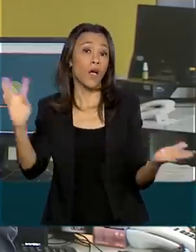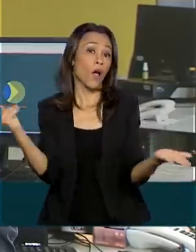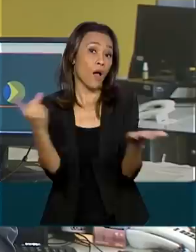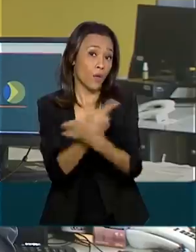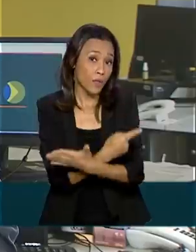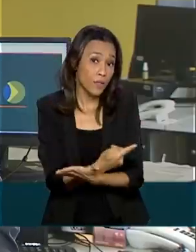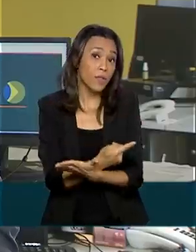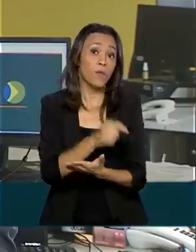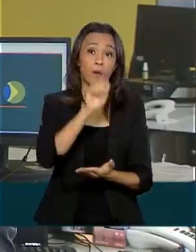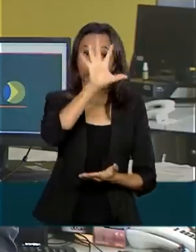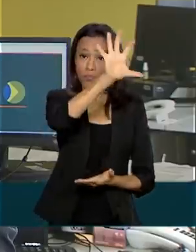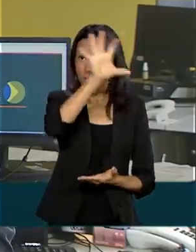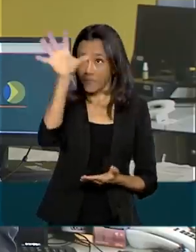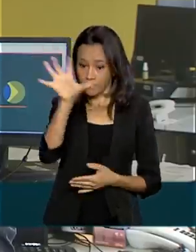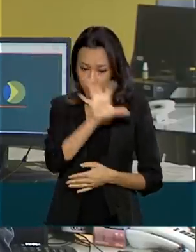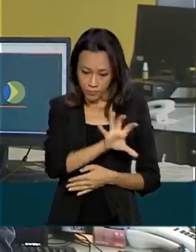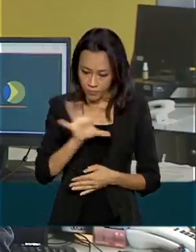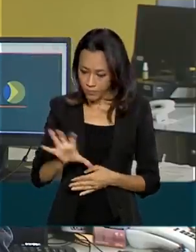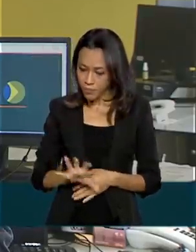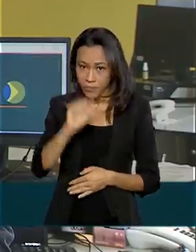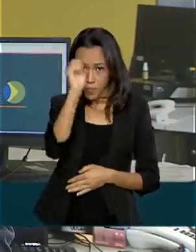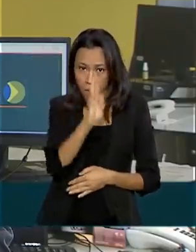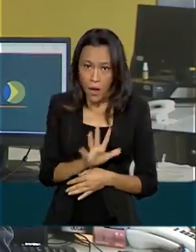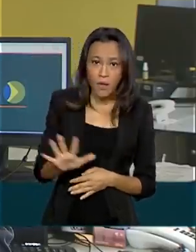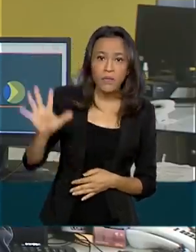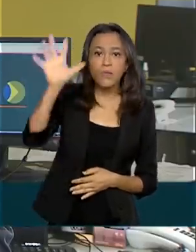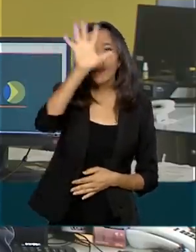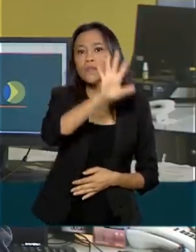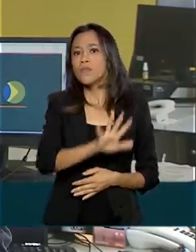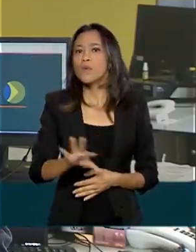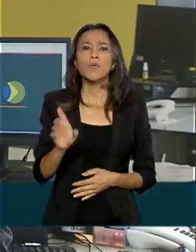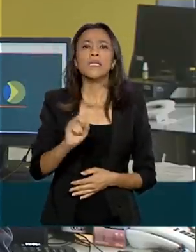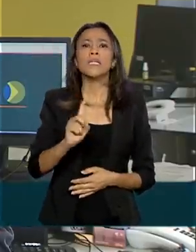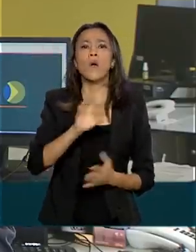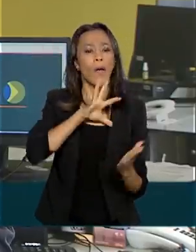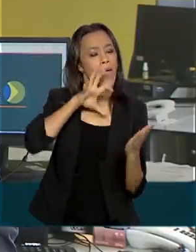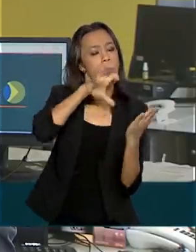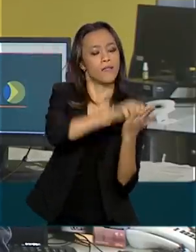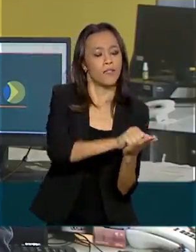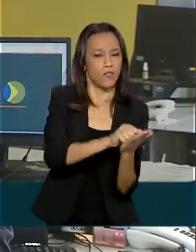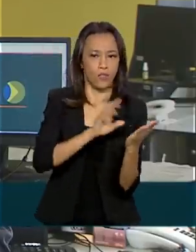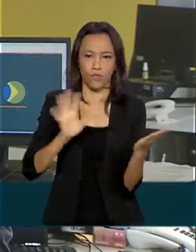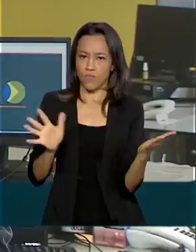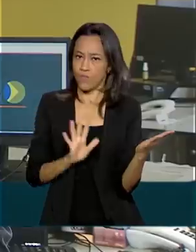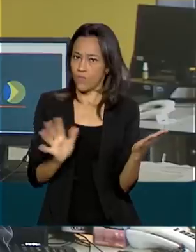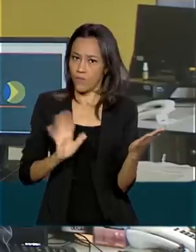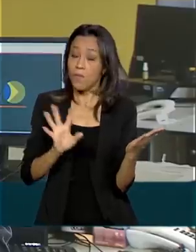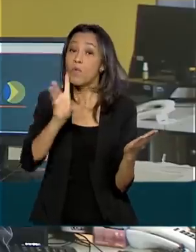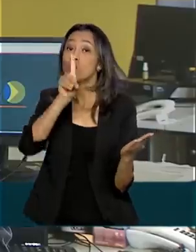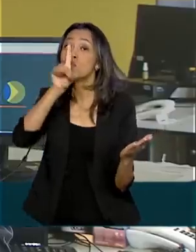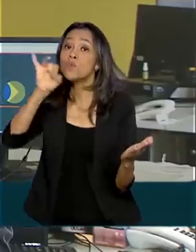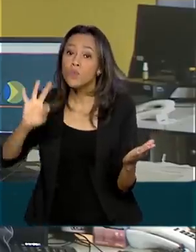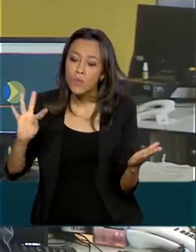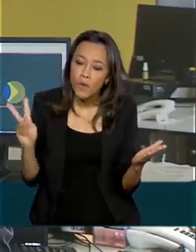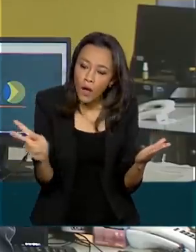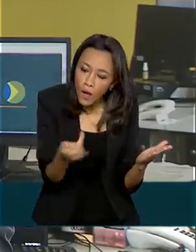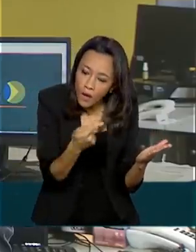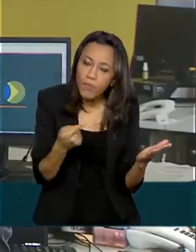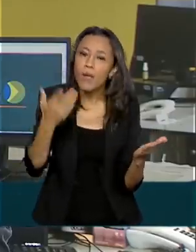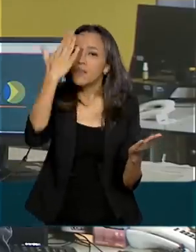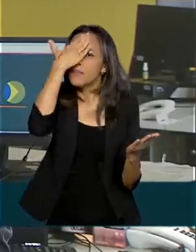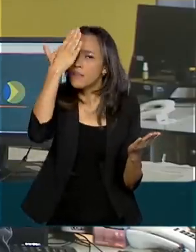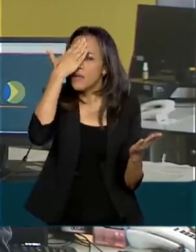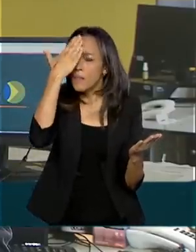regionalizada. Com o uso da data de ocorrência e não da data de registro, será possível ter um panorama mais realista